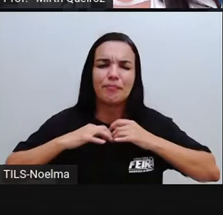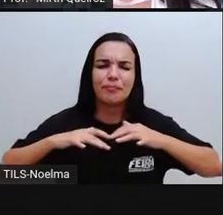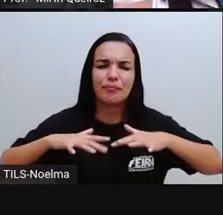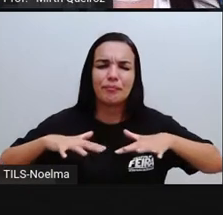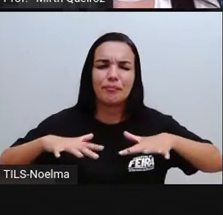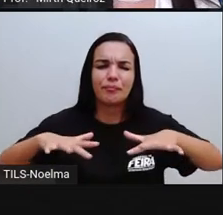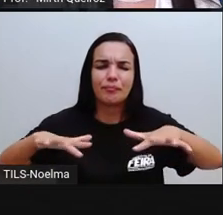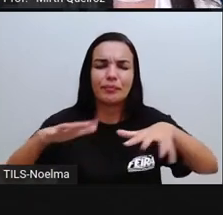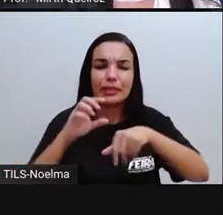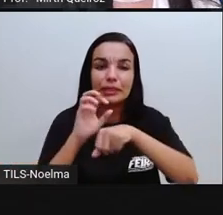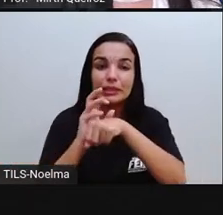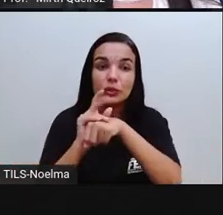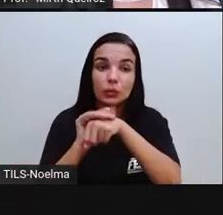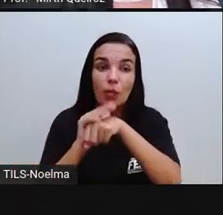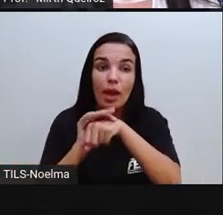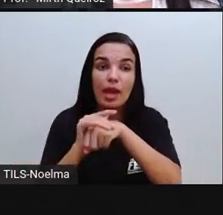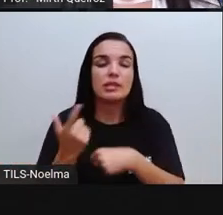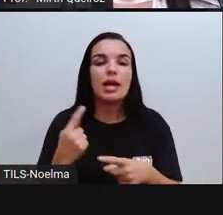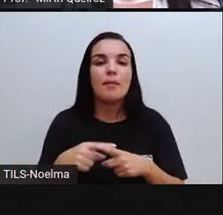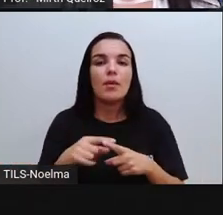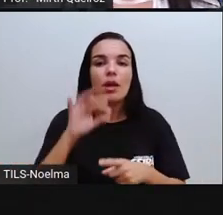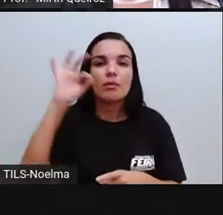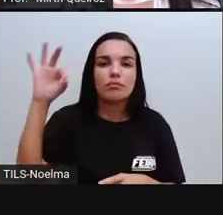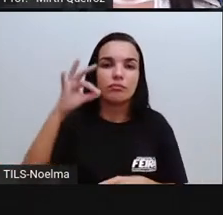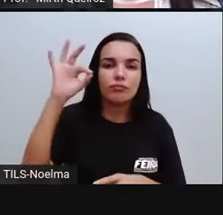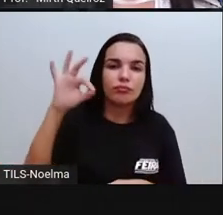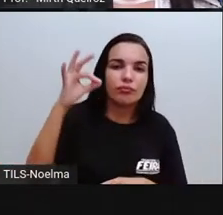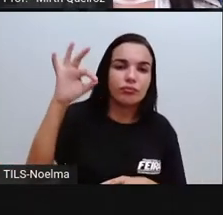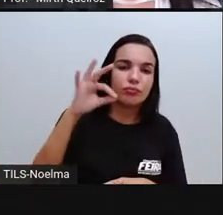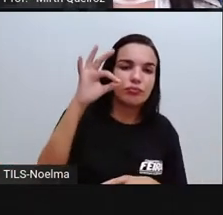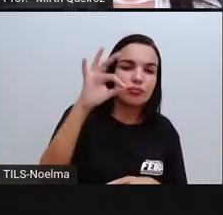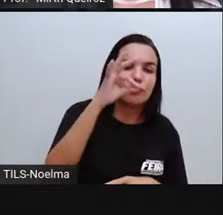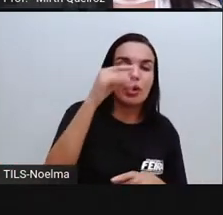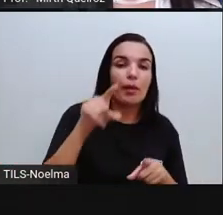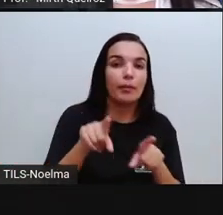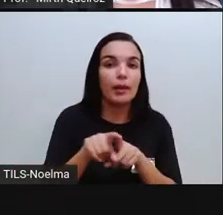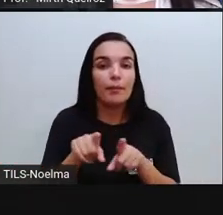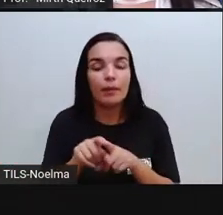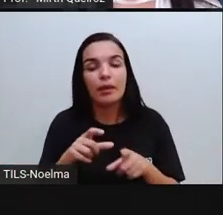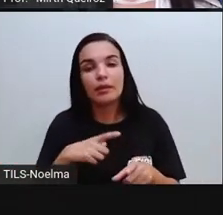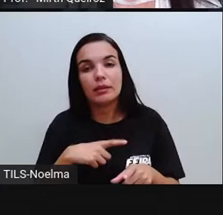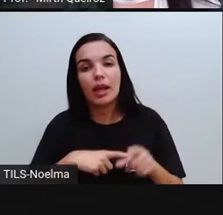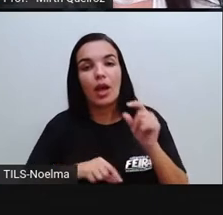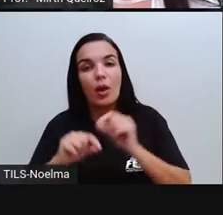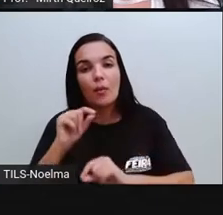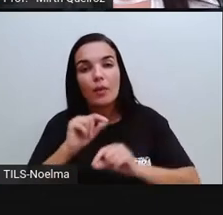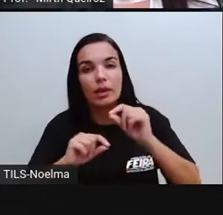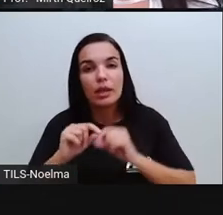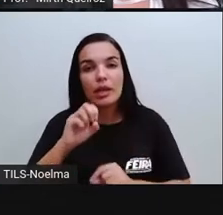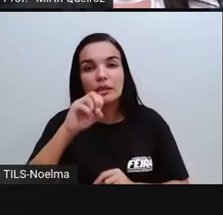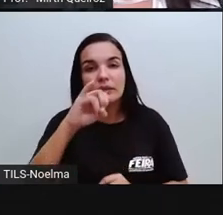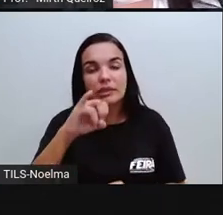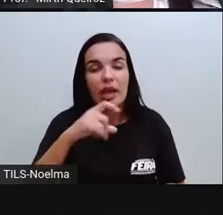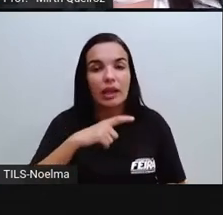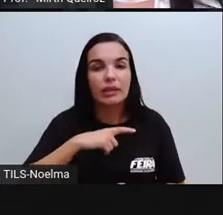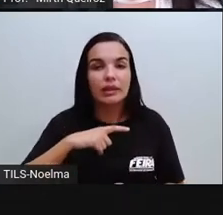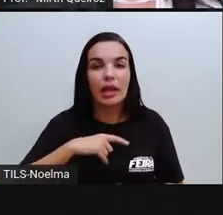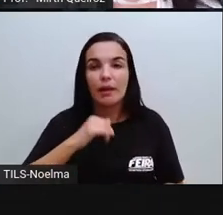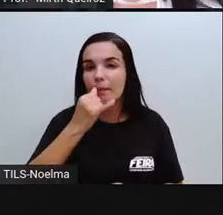por estar a céu aberto, também pode ocorrer radiações, caso sejam jogadas baterias,